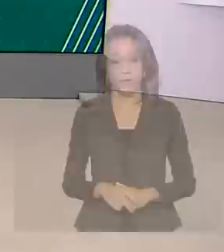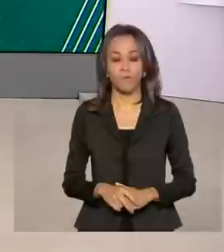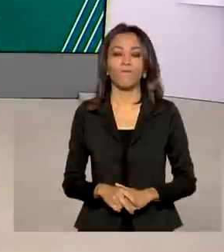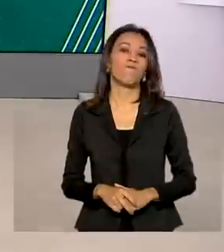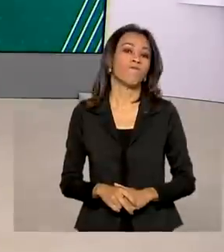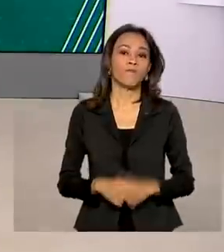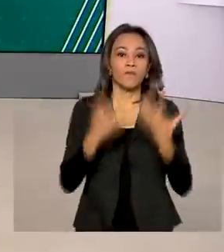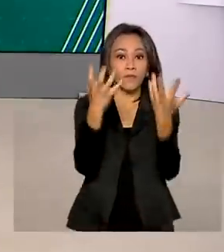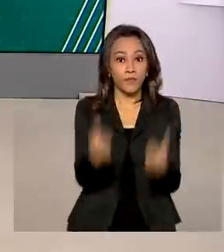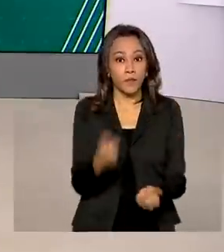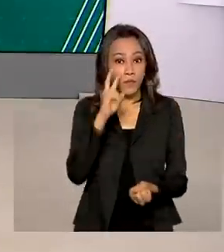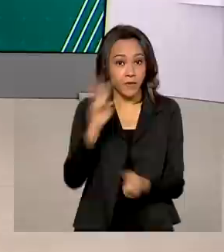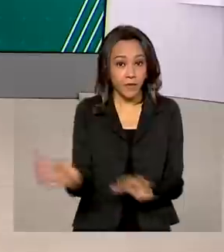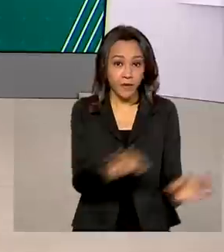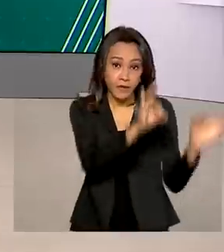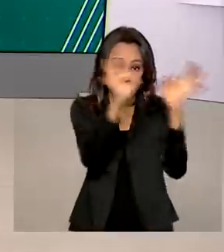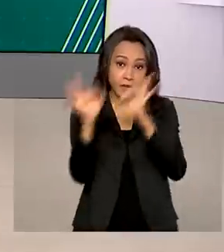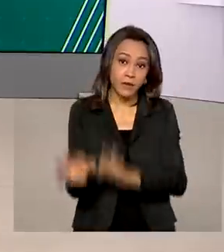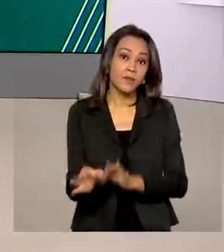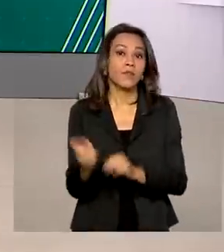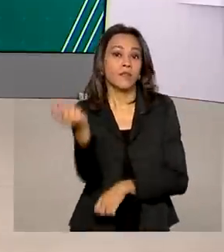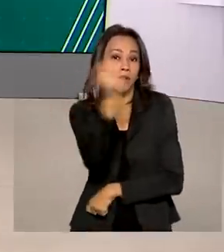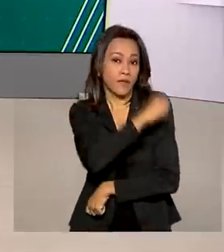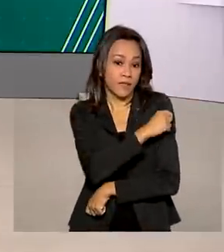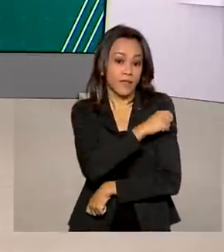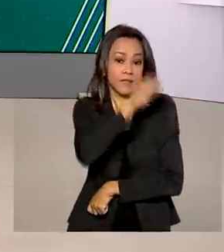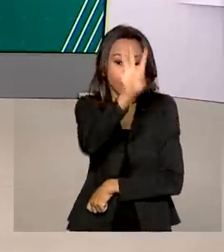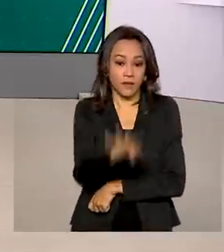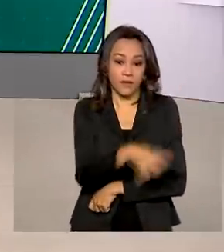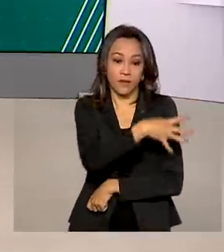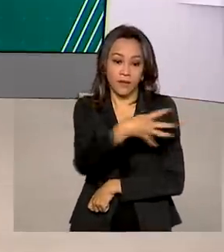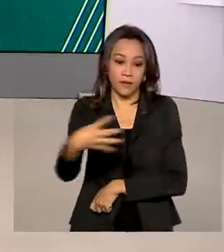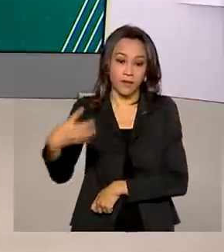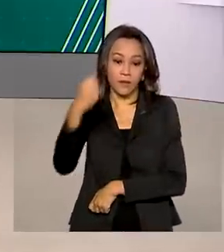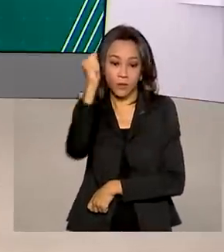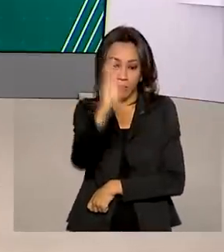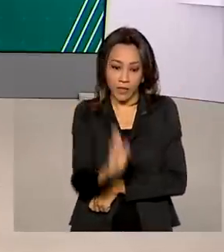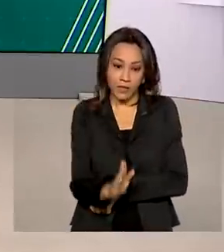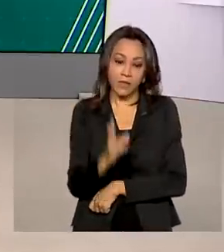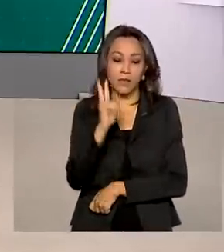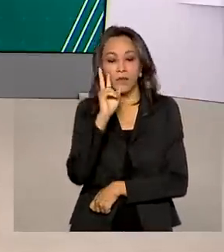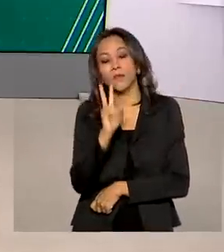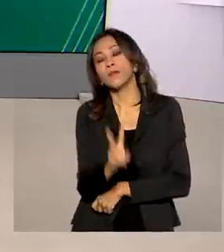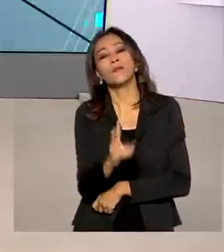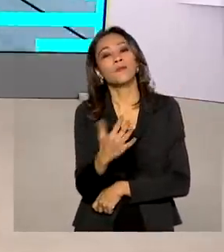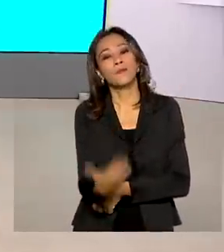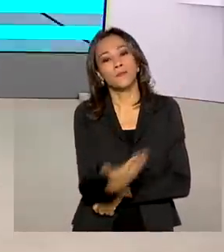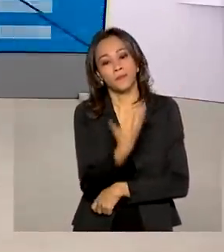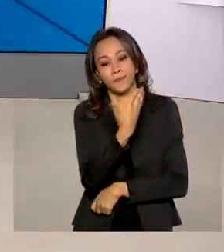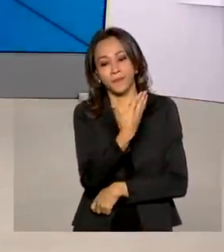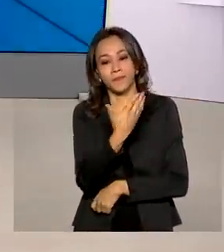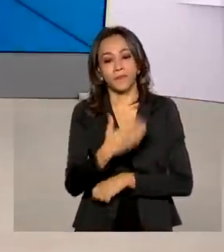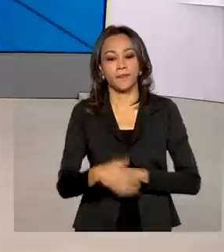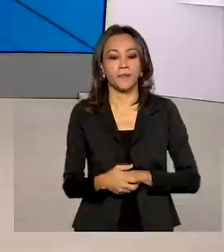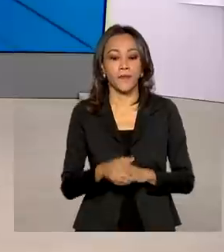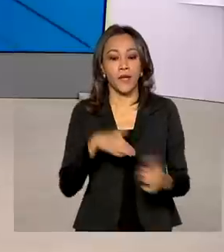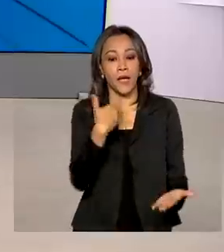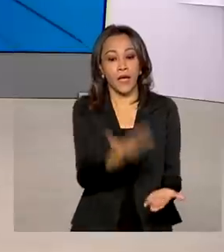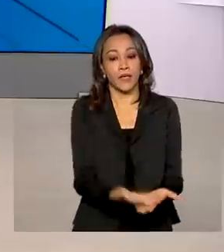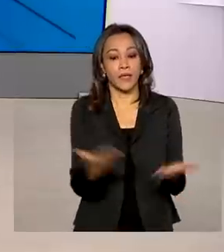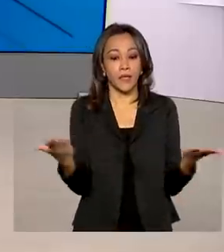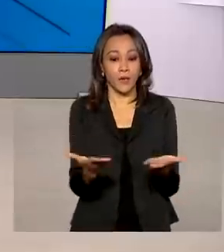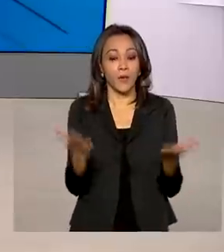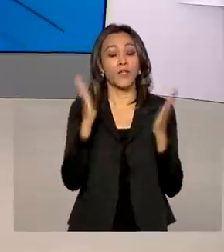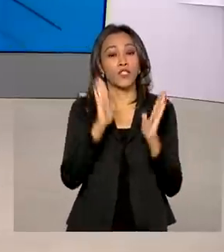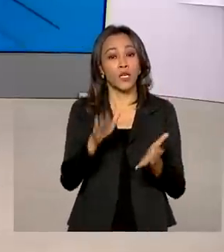Vamos ver então os números exatos da vacinação contra a Covid-19 no país aqui no nosso telão. Até o momento, já